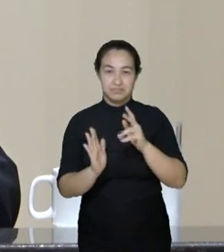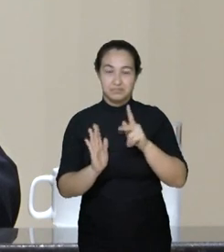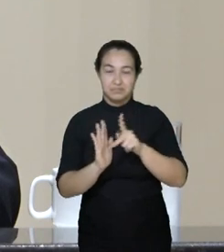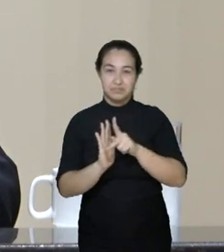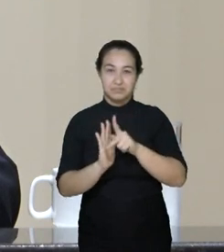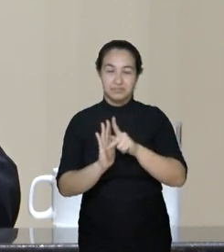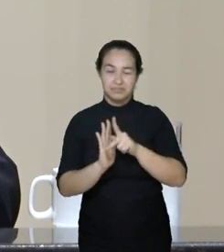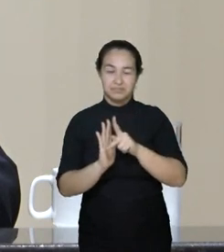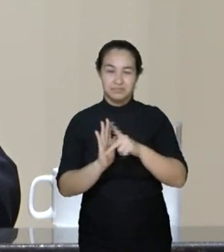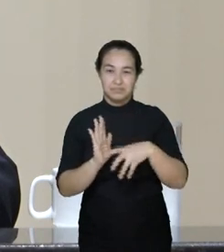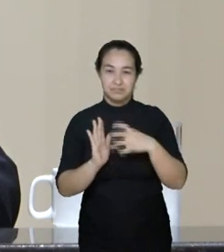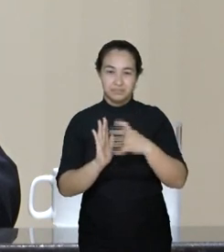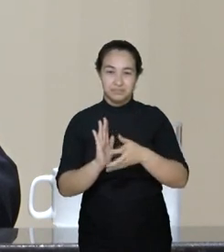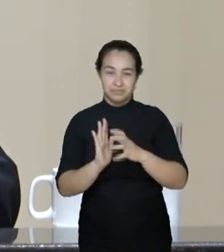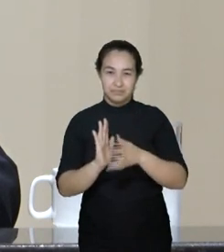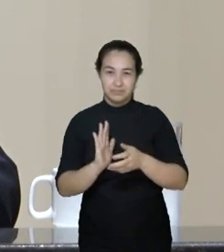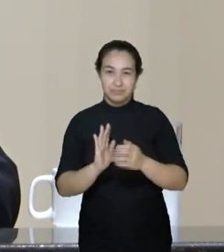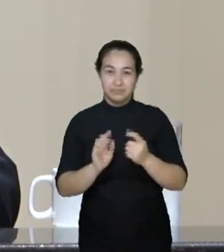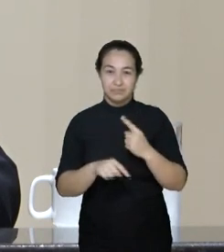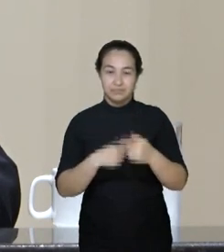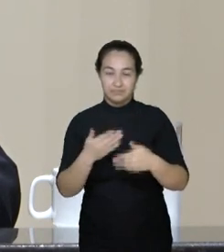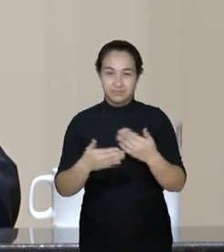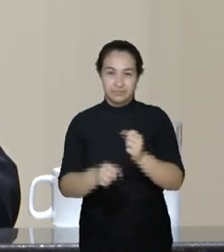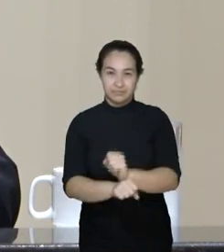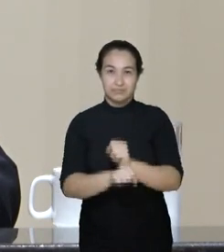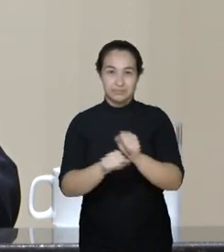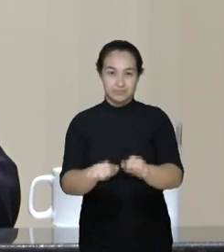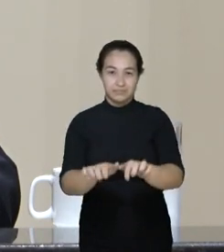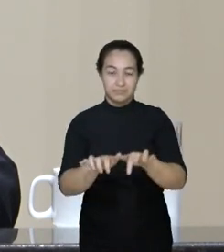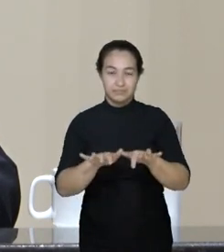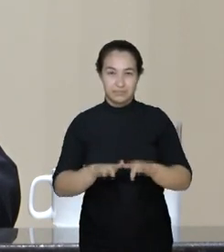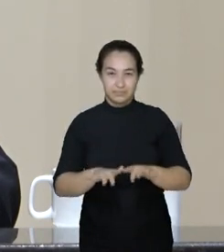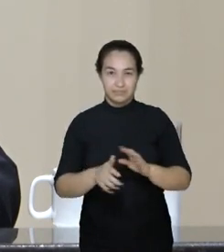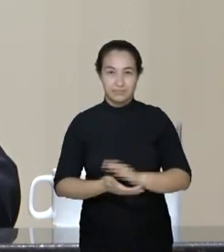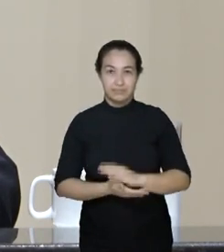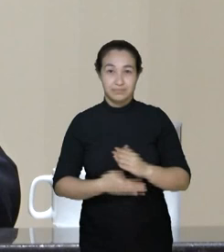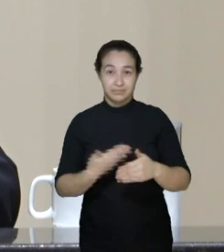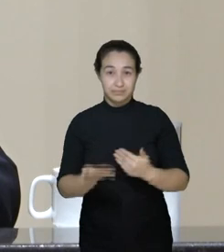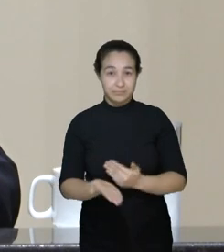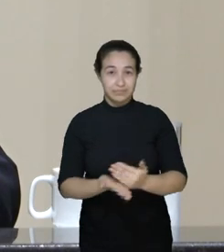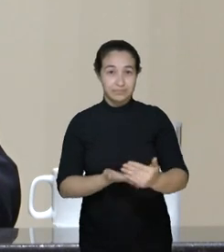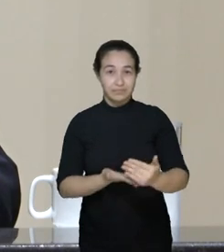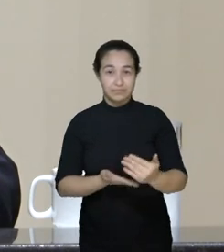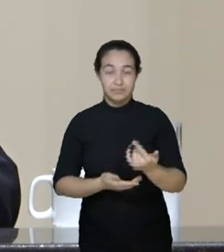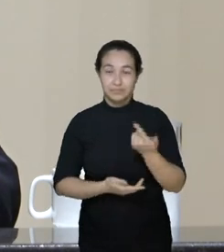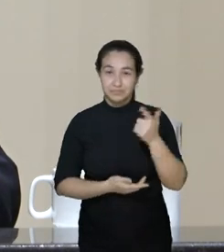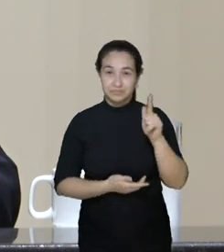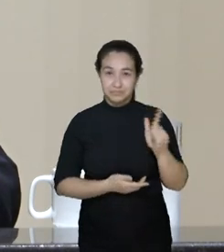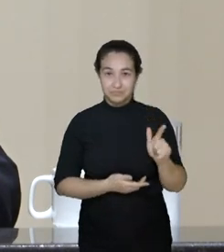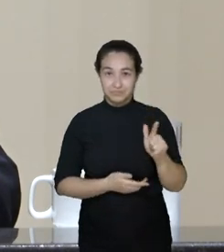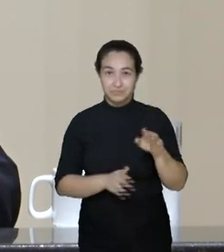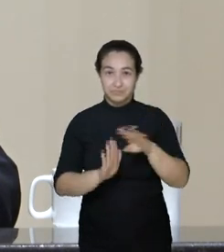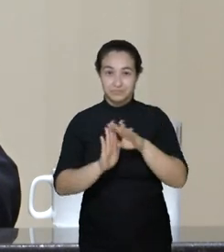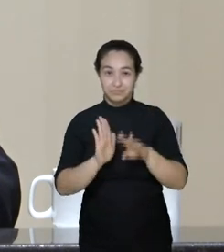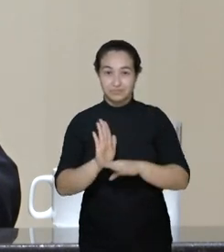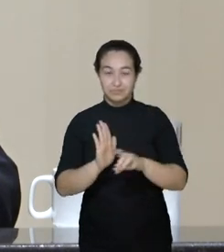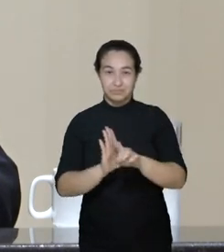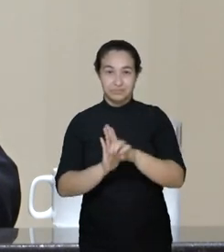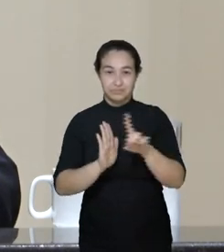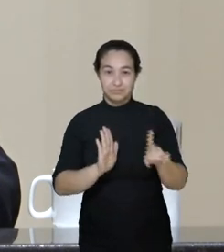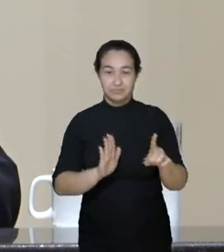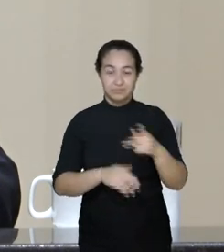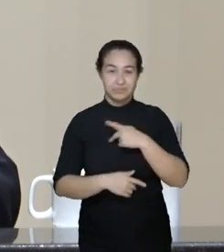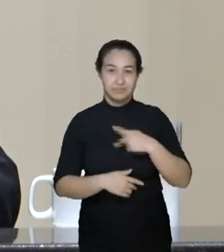contínuo, o senhor presidente suspendeu a sessão até às 16h. Na aberta sessão, o senhor presidente deu a adentro no próximo horário. Ordem do dia. O senhor presidente comunicou que a